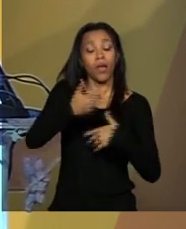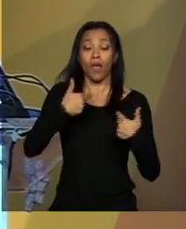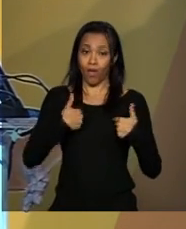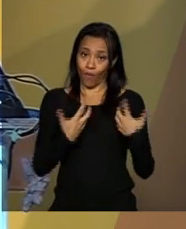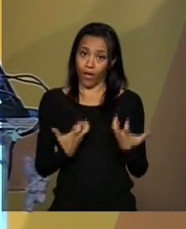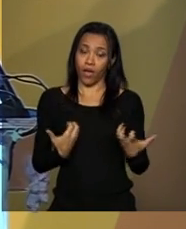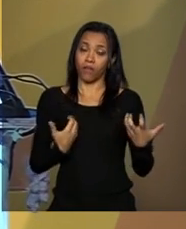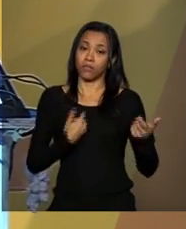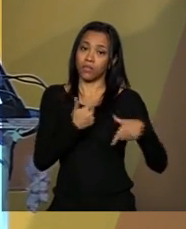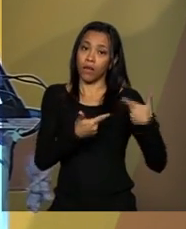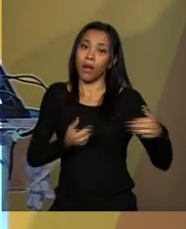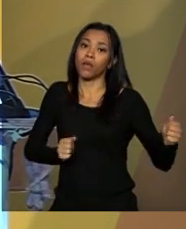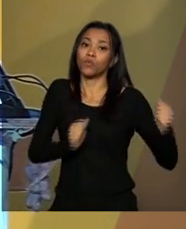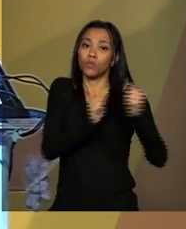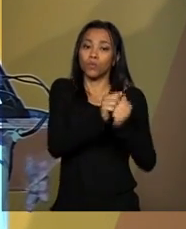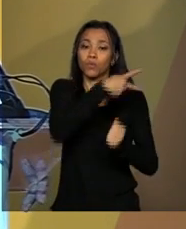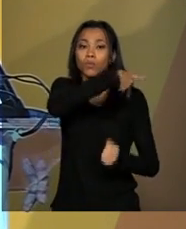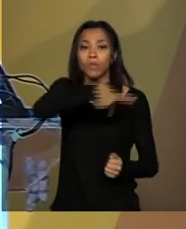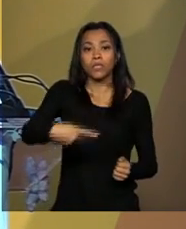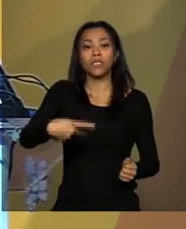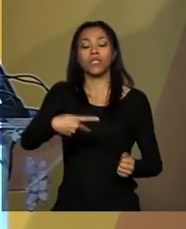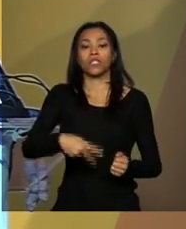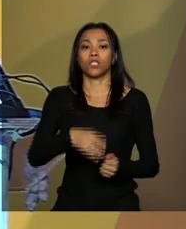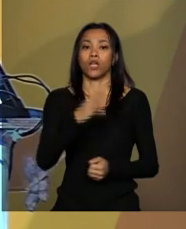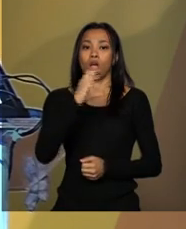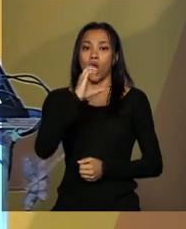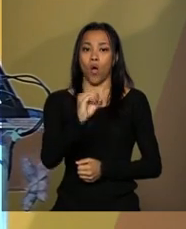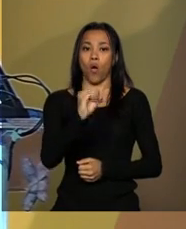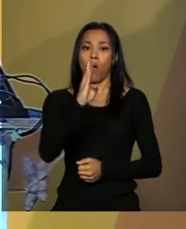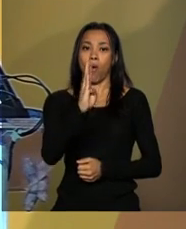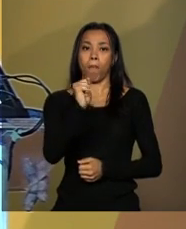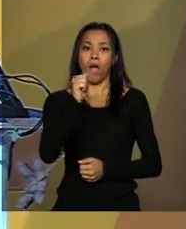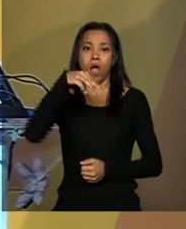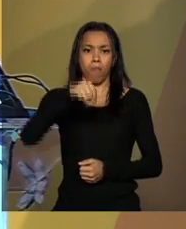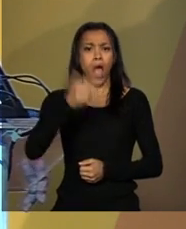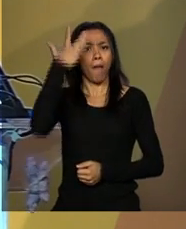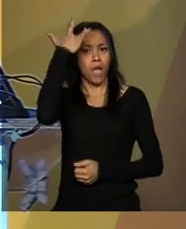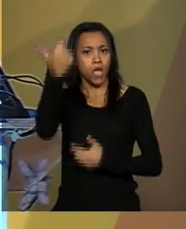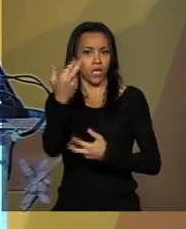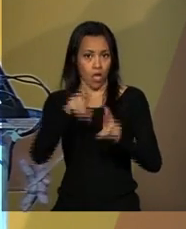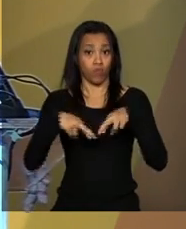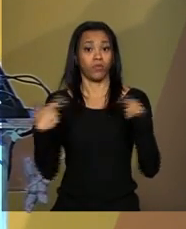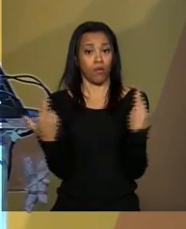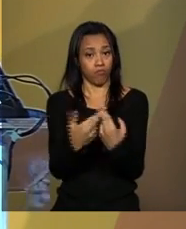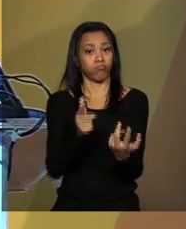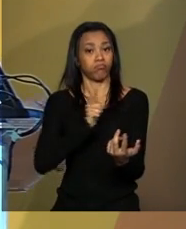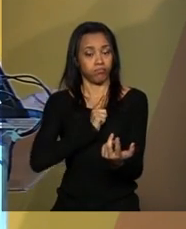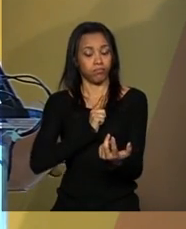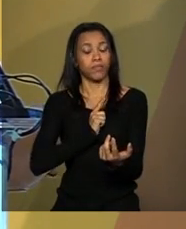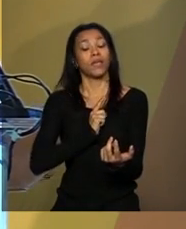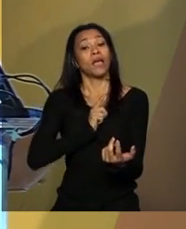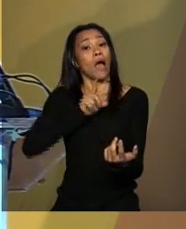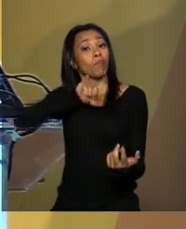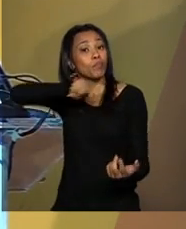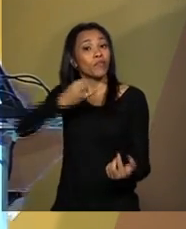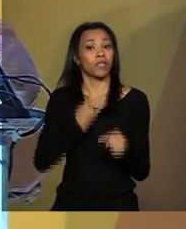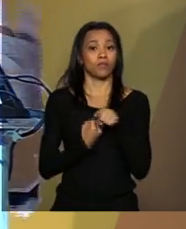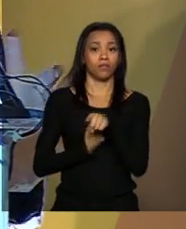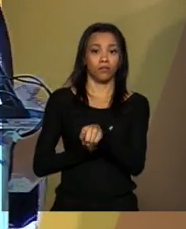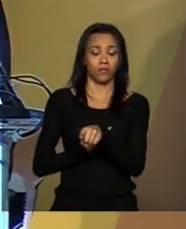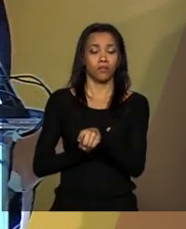Obama bastante em nossas reuniões de amanhã. pretendo também aproveitar